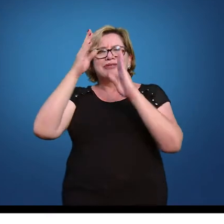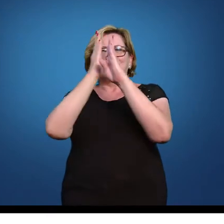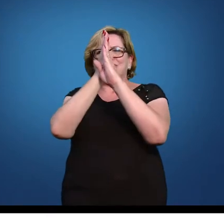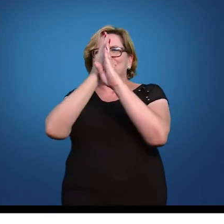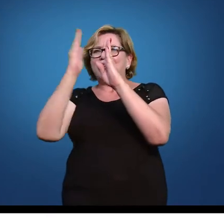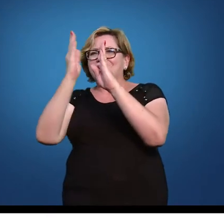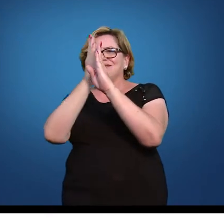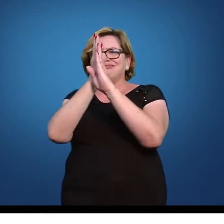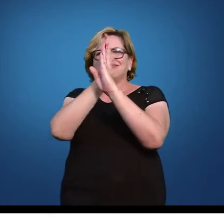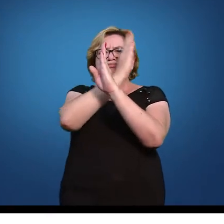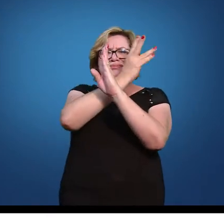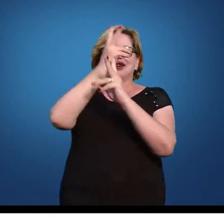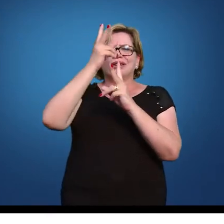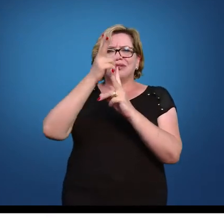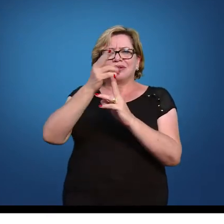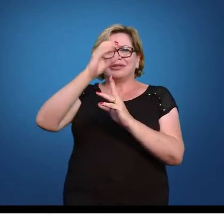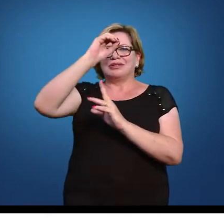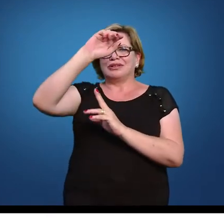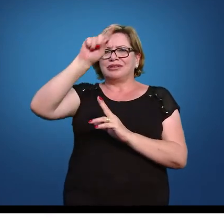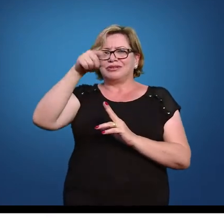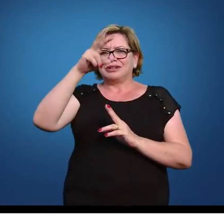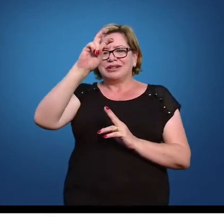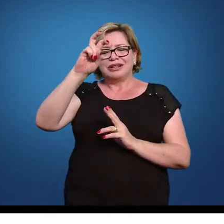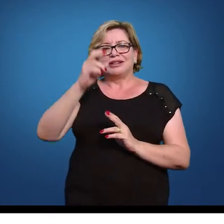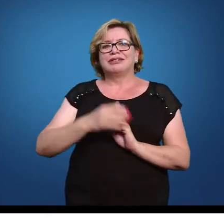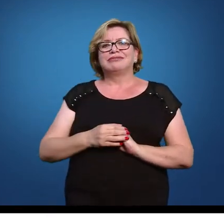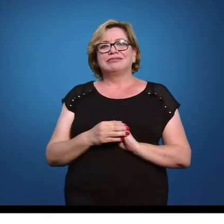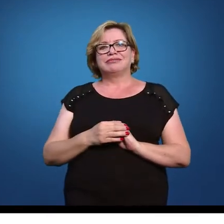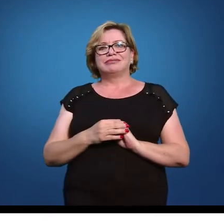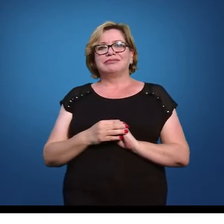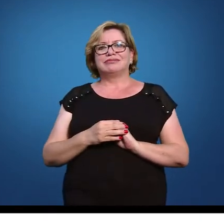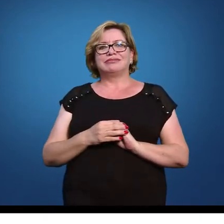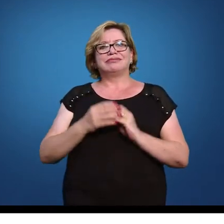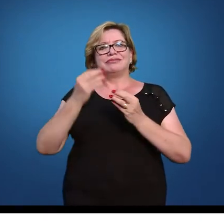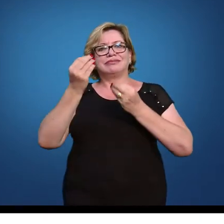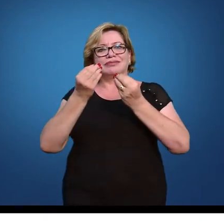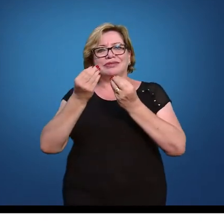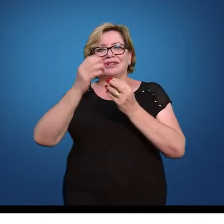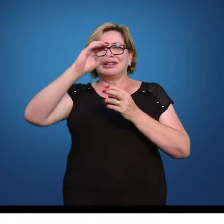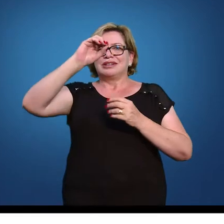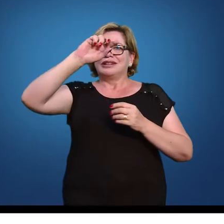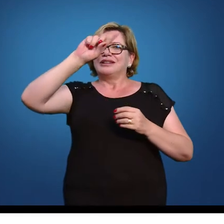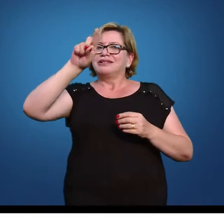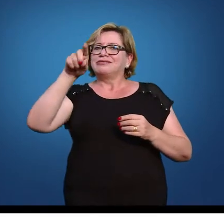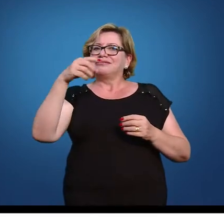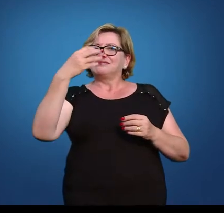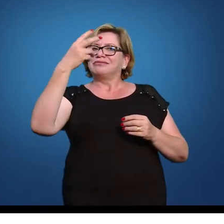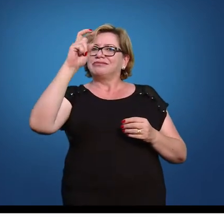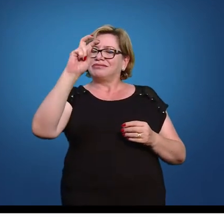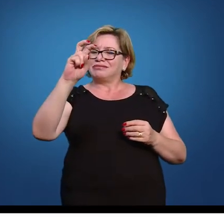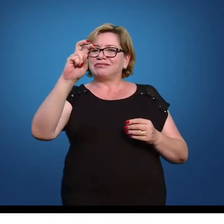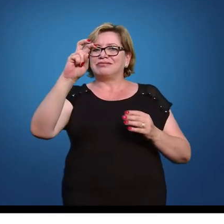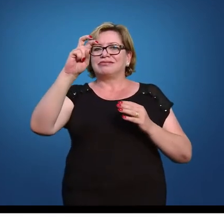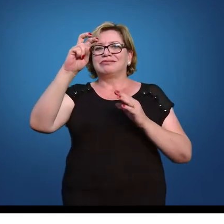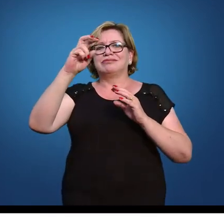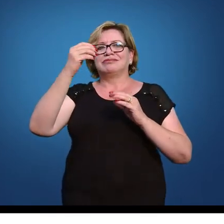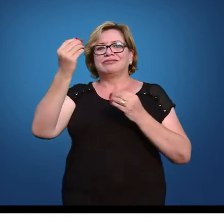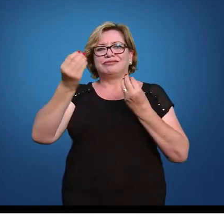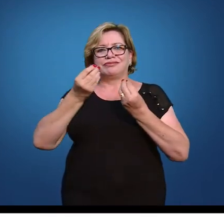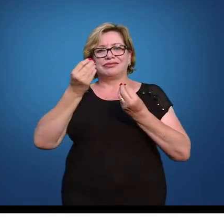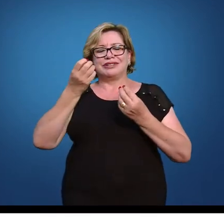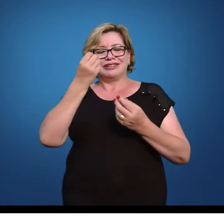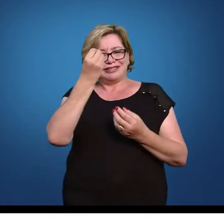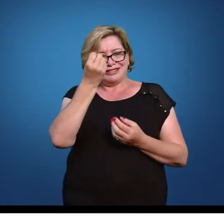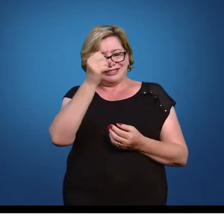que a área total é 1 semelhante ao exercício que a gente já resolveu então a metade dela é 0,5 então